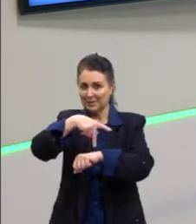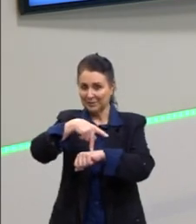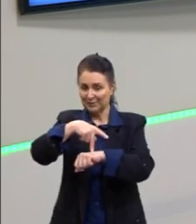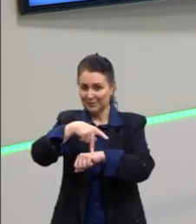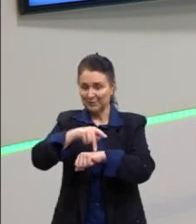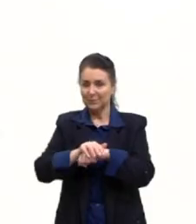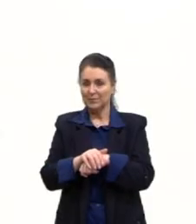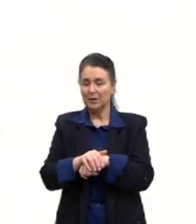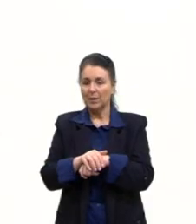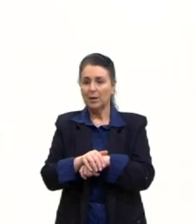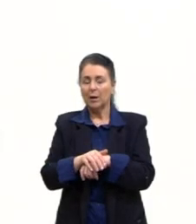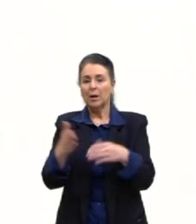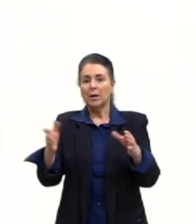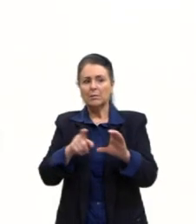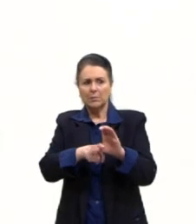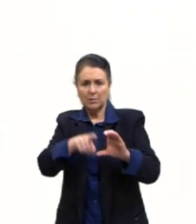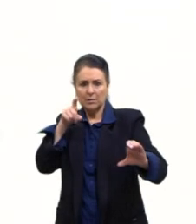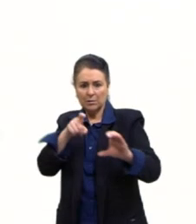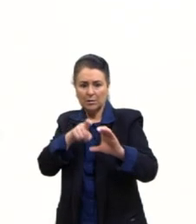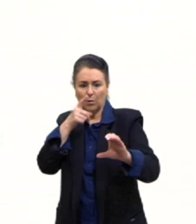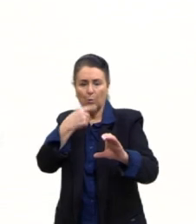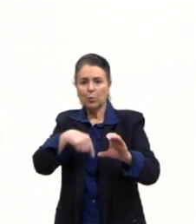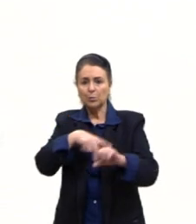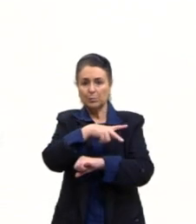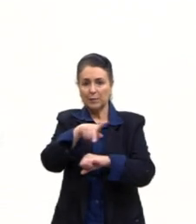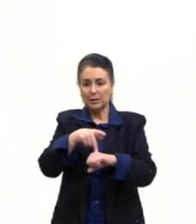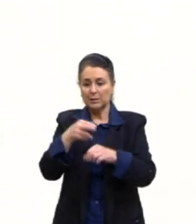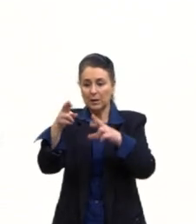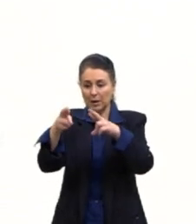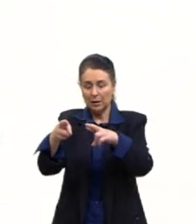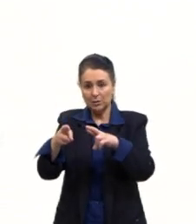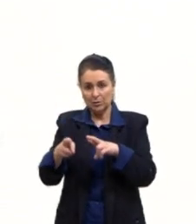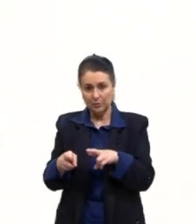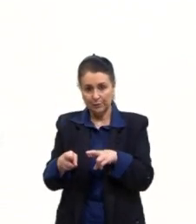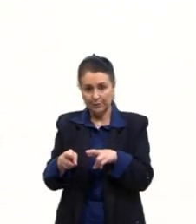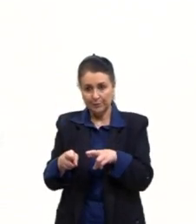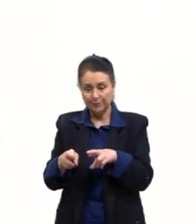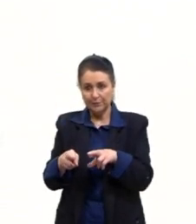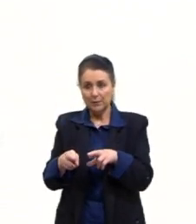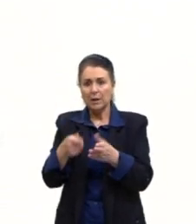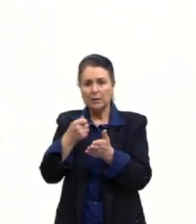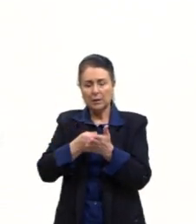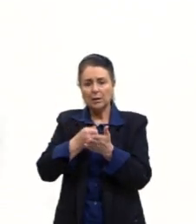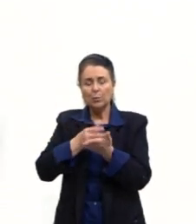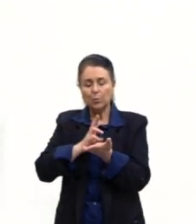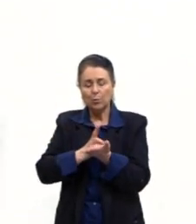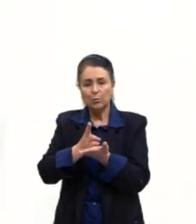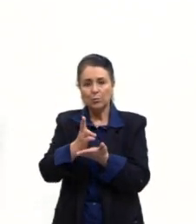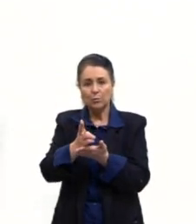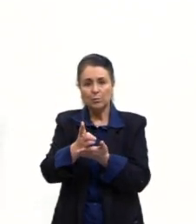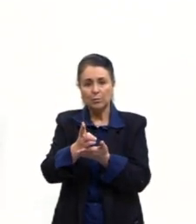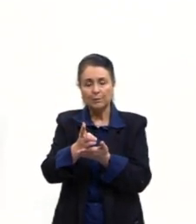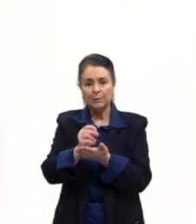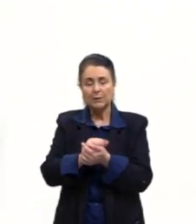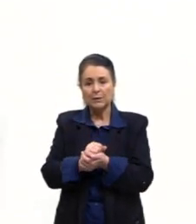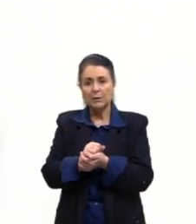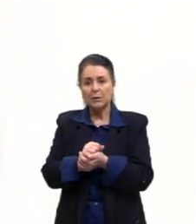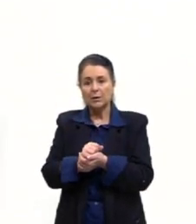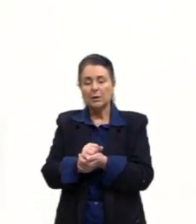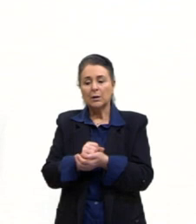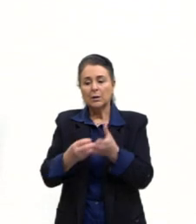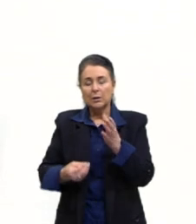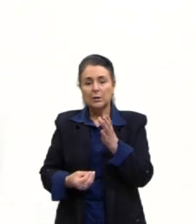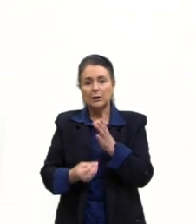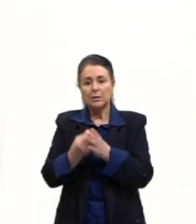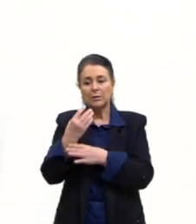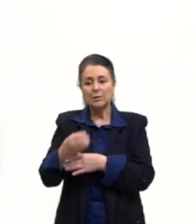a se vincular a outros países também da região, tentando manter essa questão. E aí, surgem os